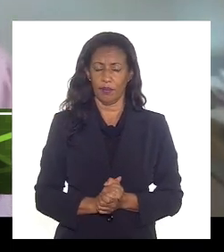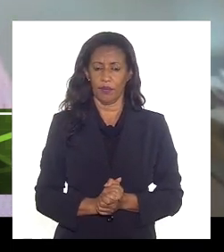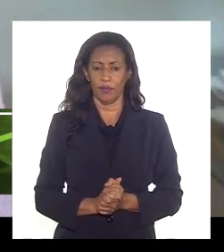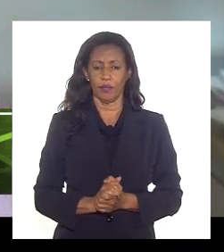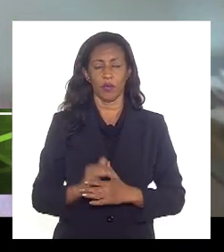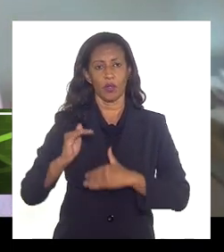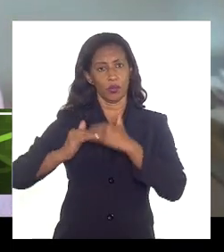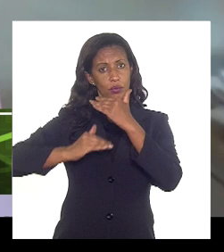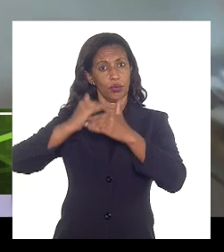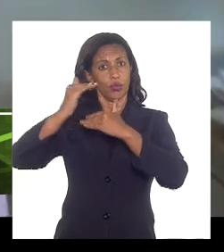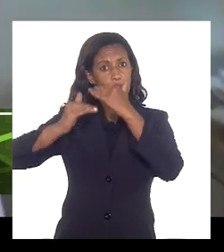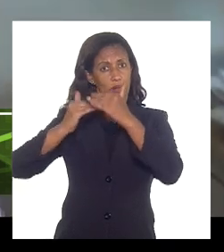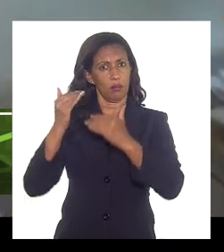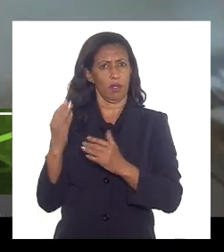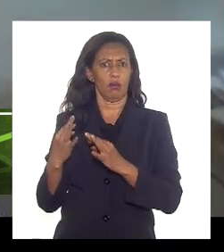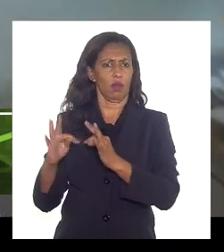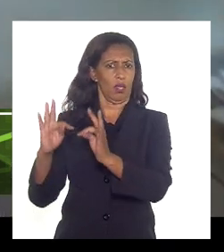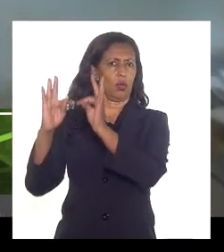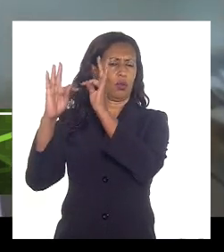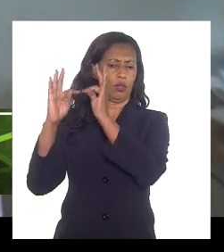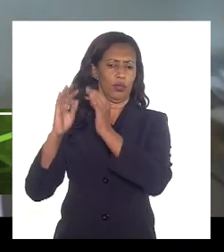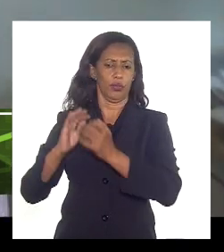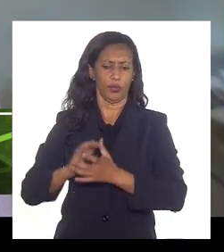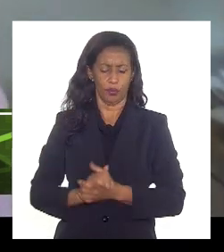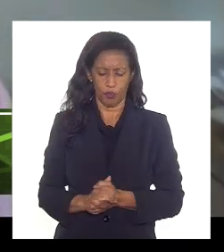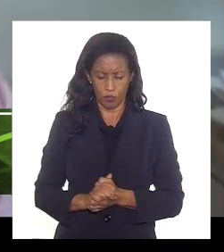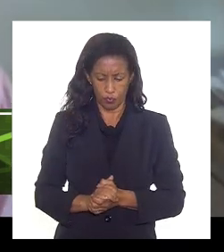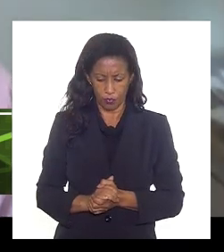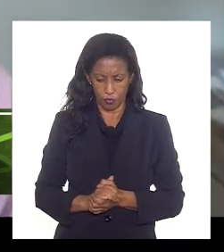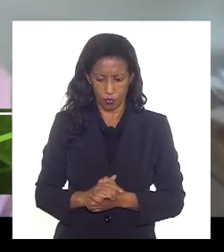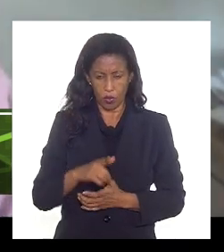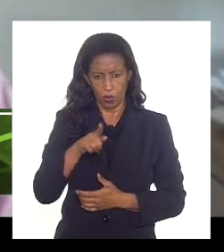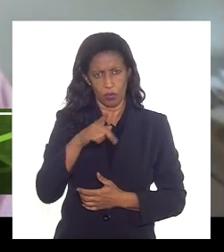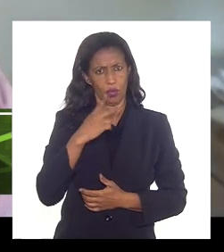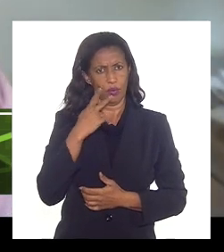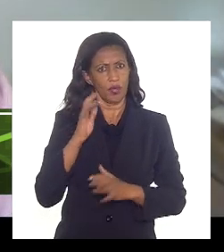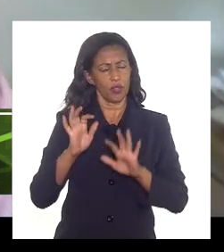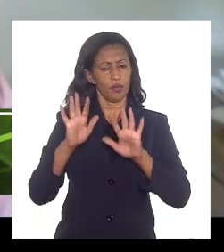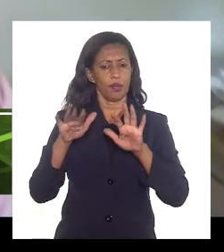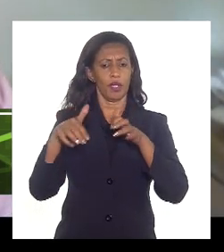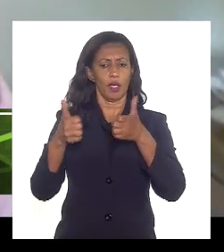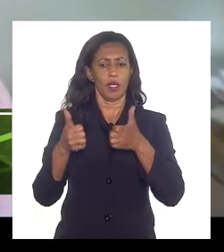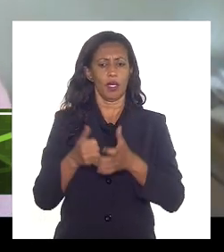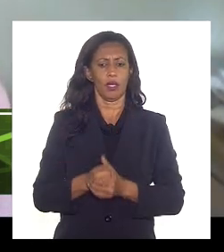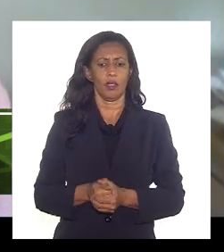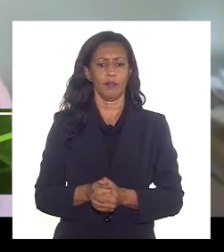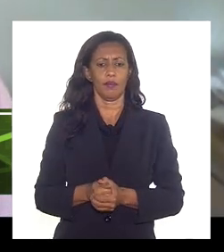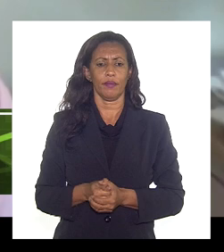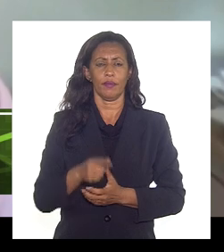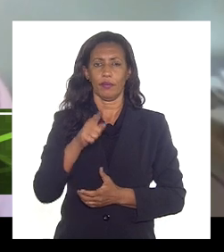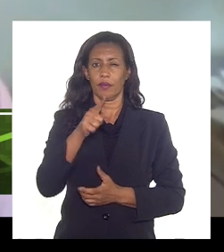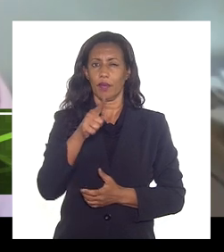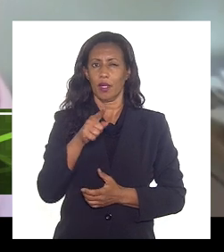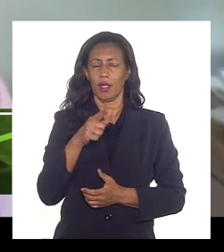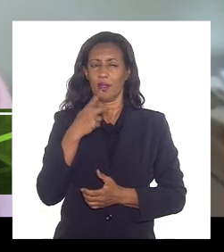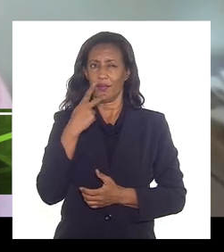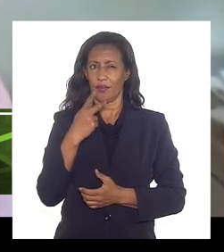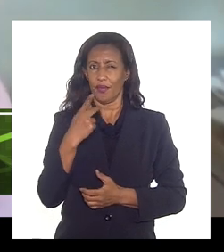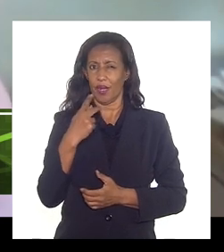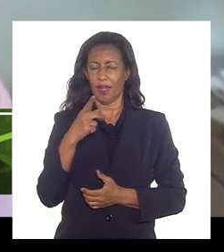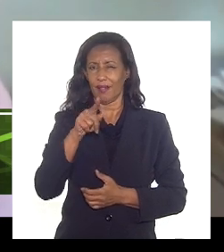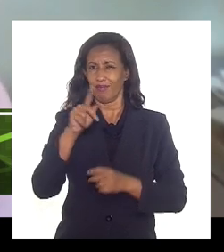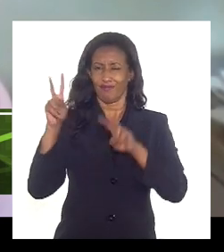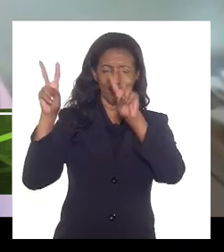desenvolvimentos tecnológicos o senhor faz bem em salientar esse ponto que é